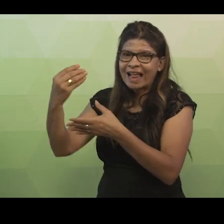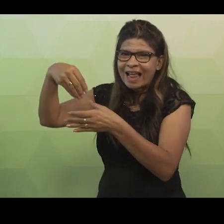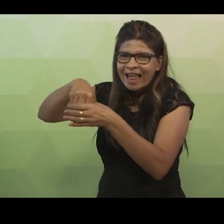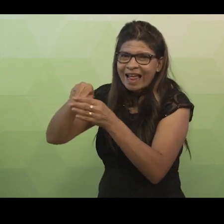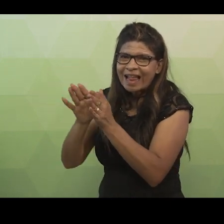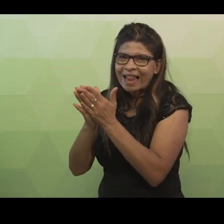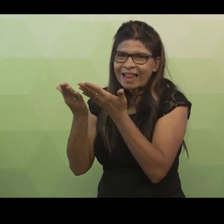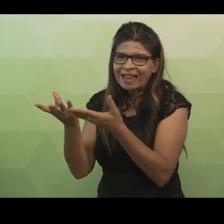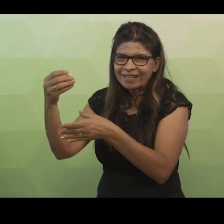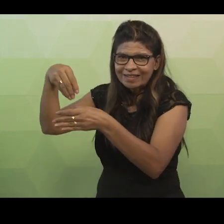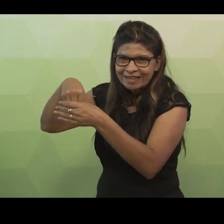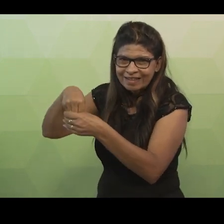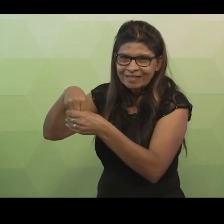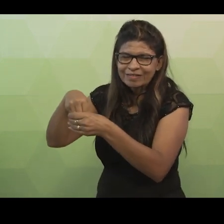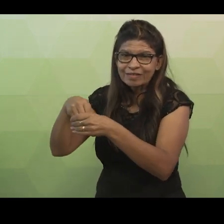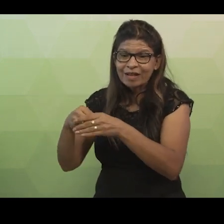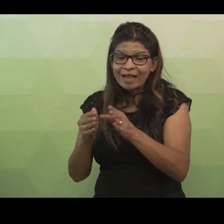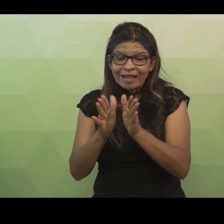vinculadas a ele.